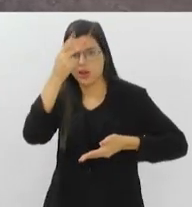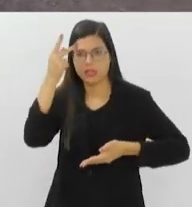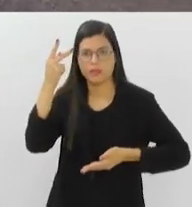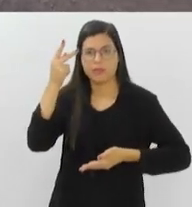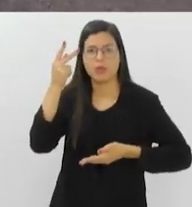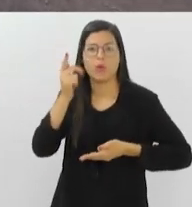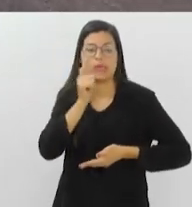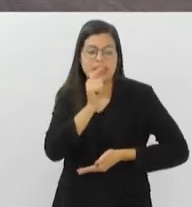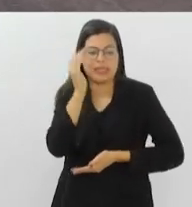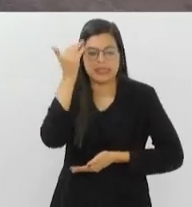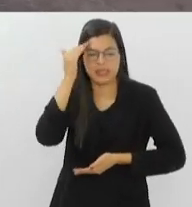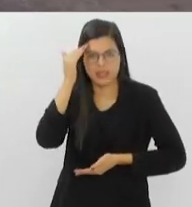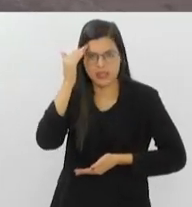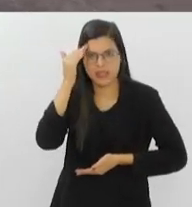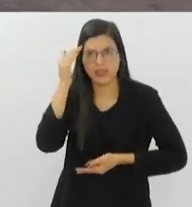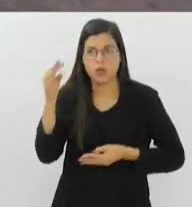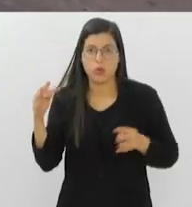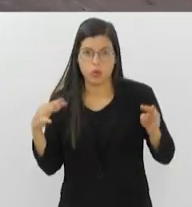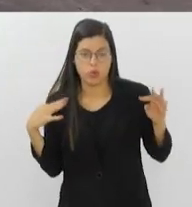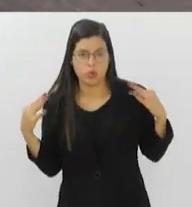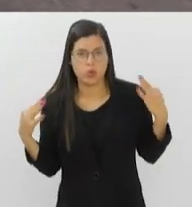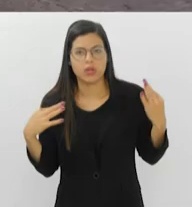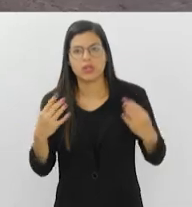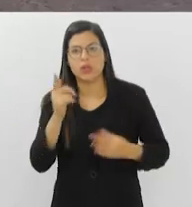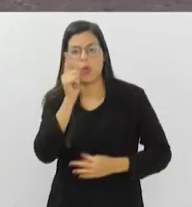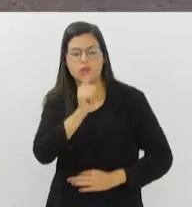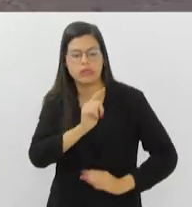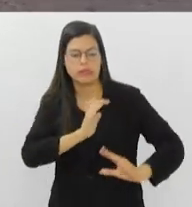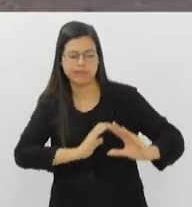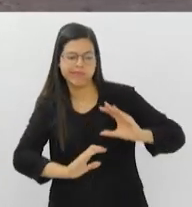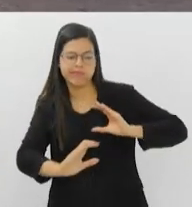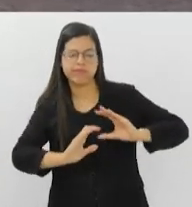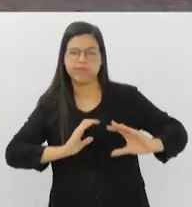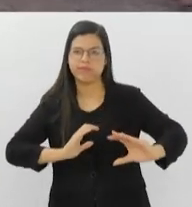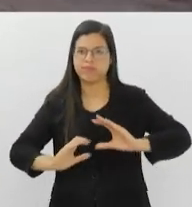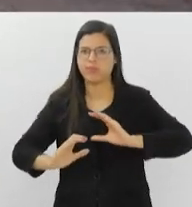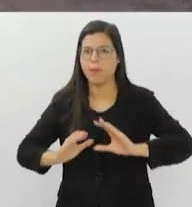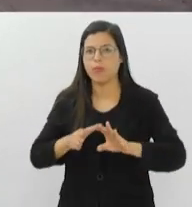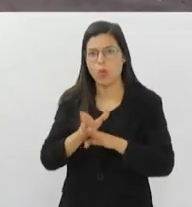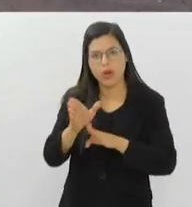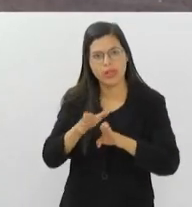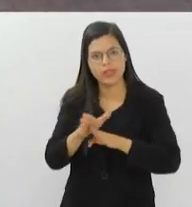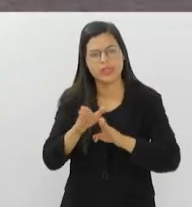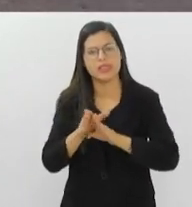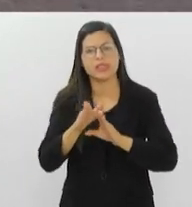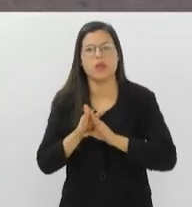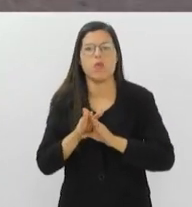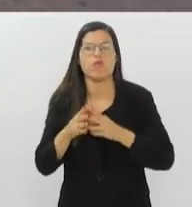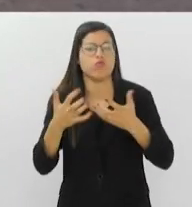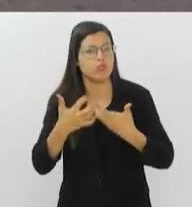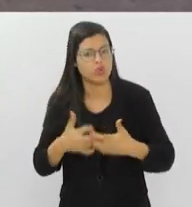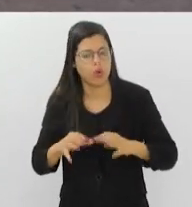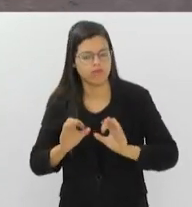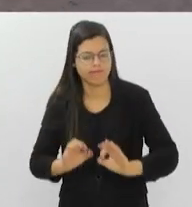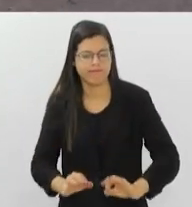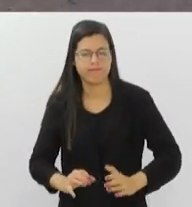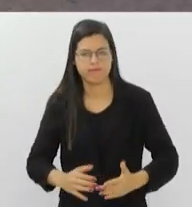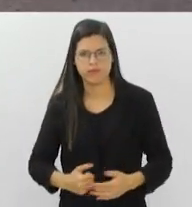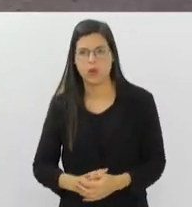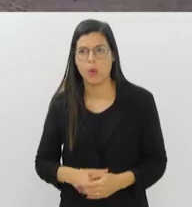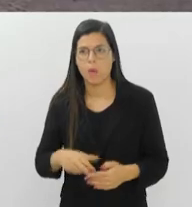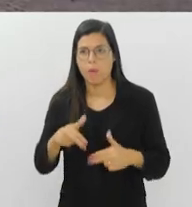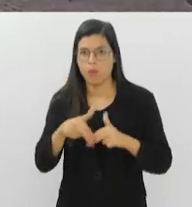pelo turista e o turista conseguir nos entender para que todas as orientações sejam muito efetivas. E por isso nós